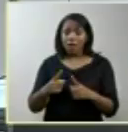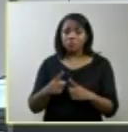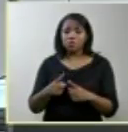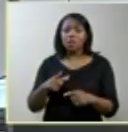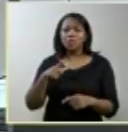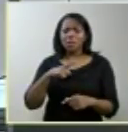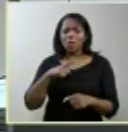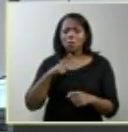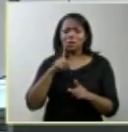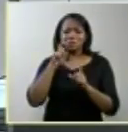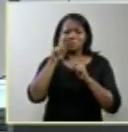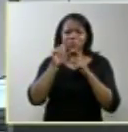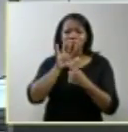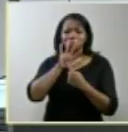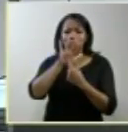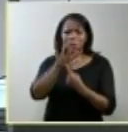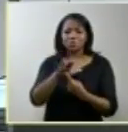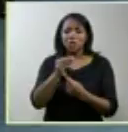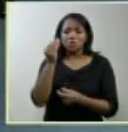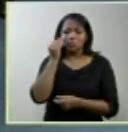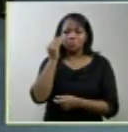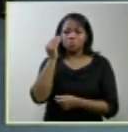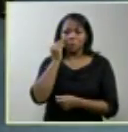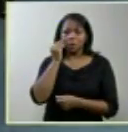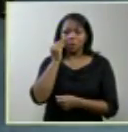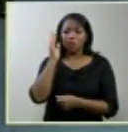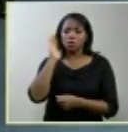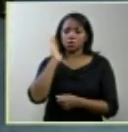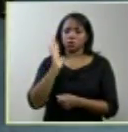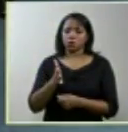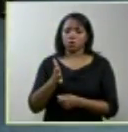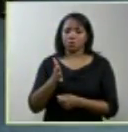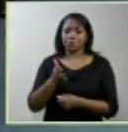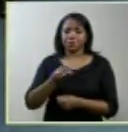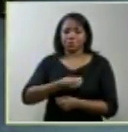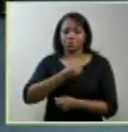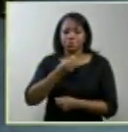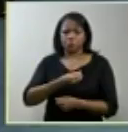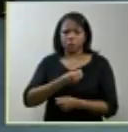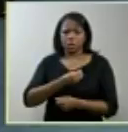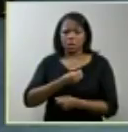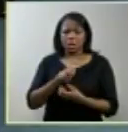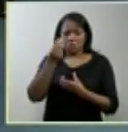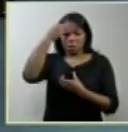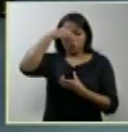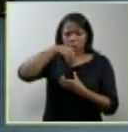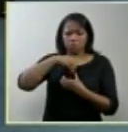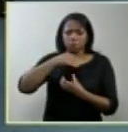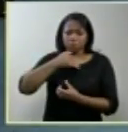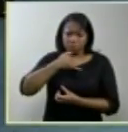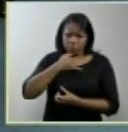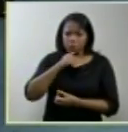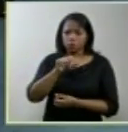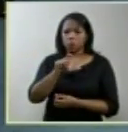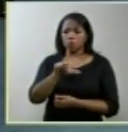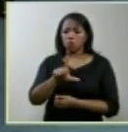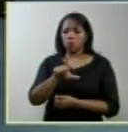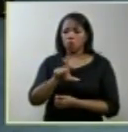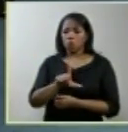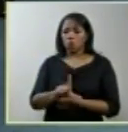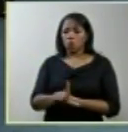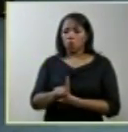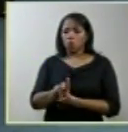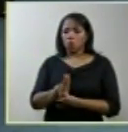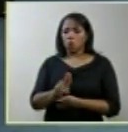é uma expressão sensível às suas experiências de vida à sua dor e ao seu luto mas cuidar seriamente